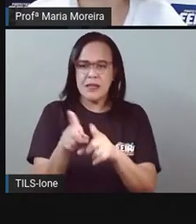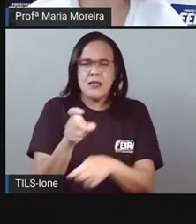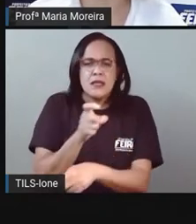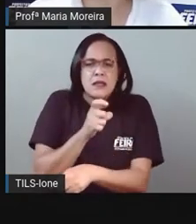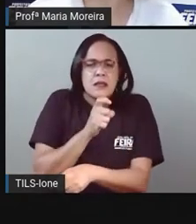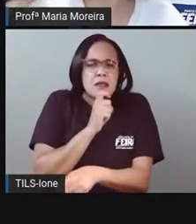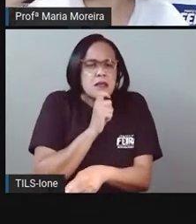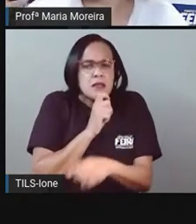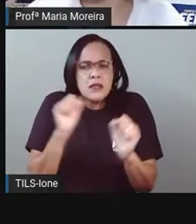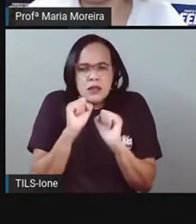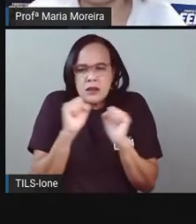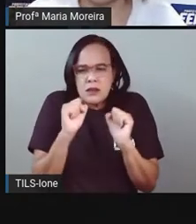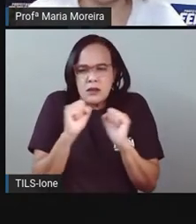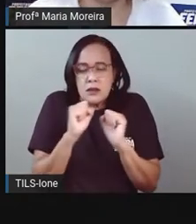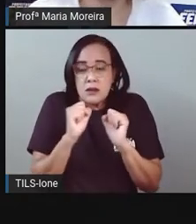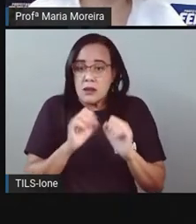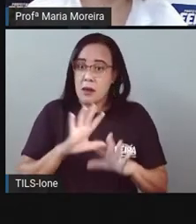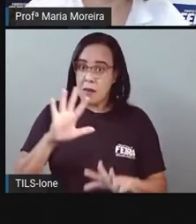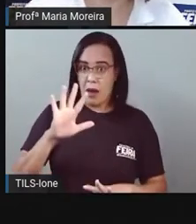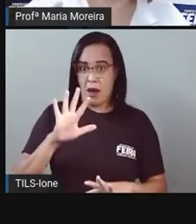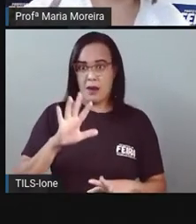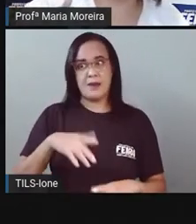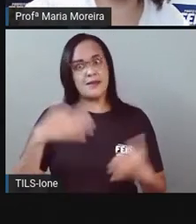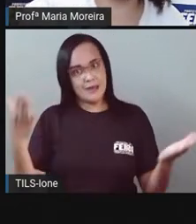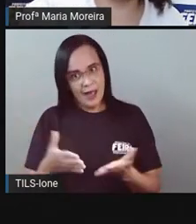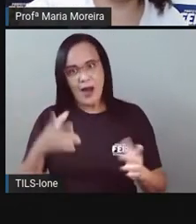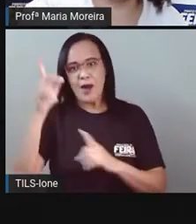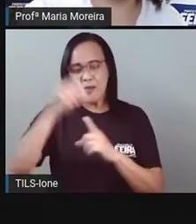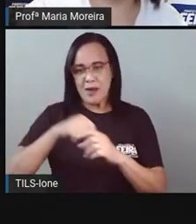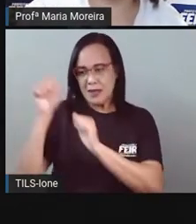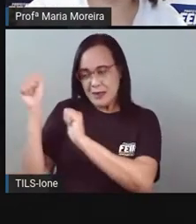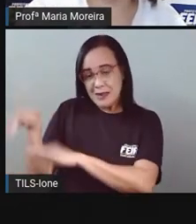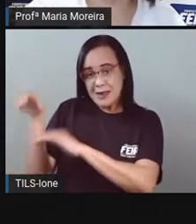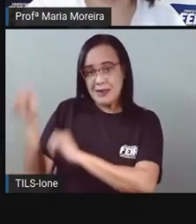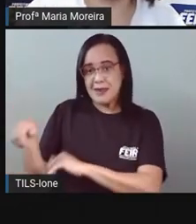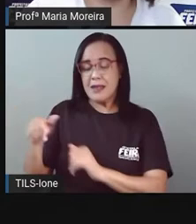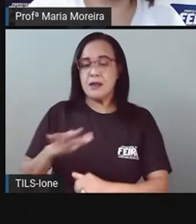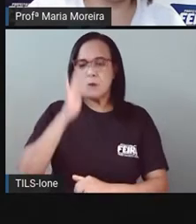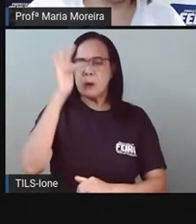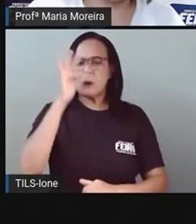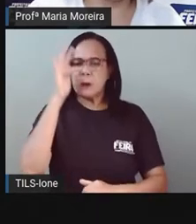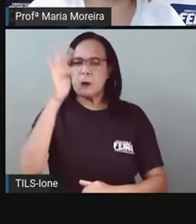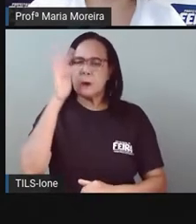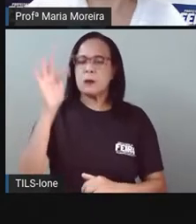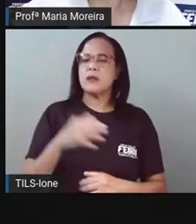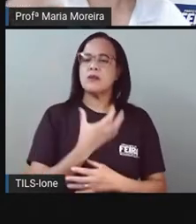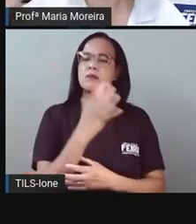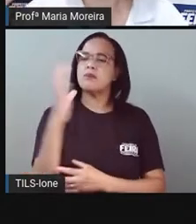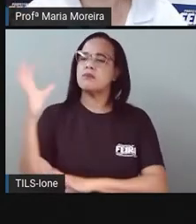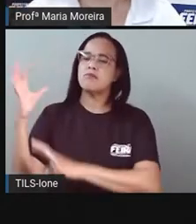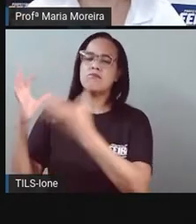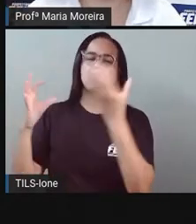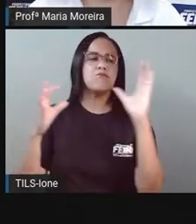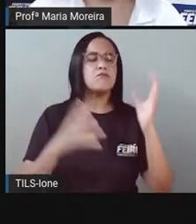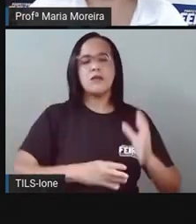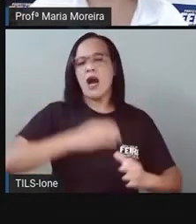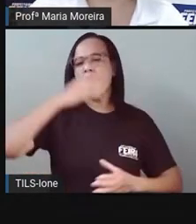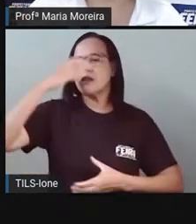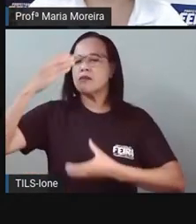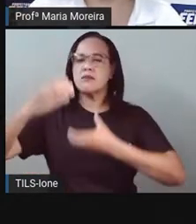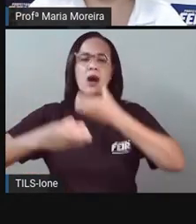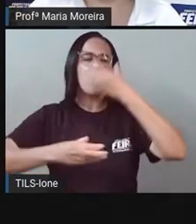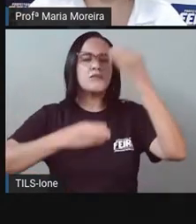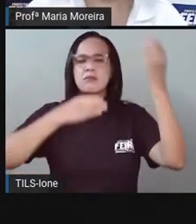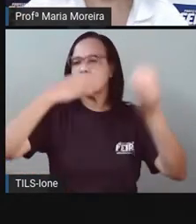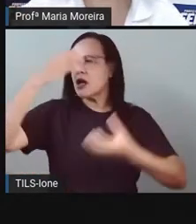que tem a primavera, que é o período das flores. No entanto, o outono, que a gente diz, ah, não, são as frutas, as folhas que caem,